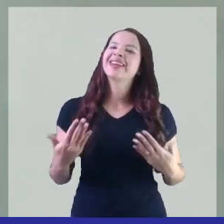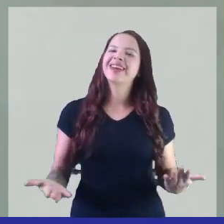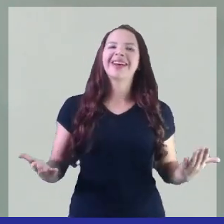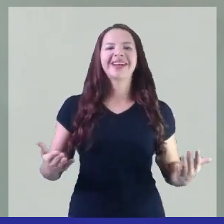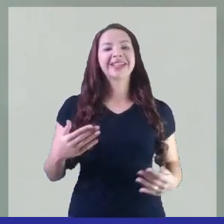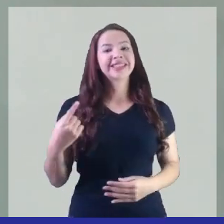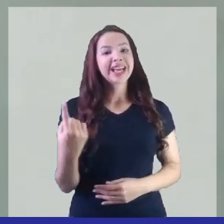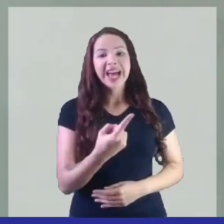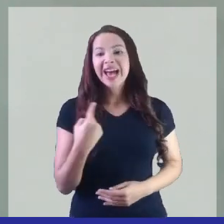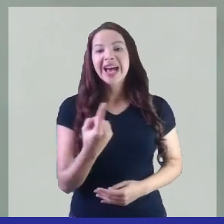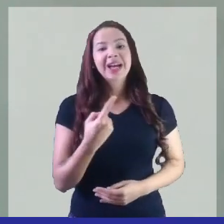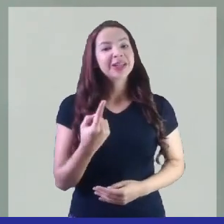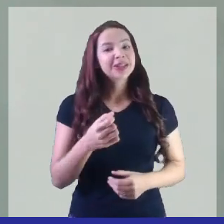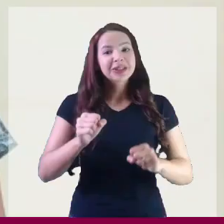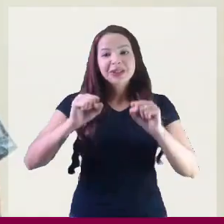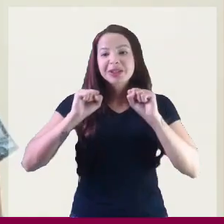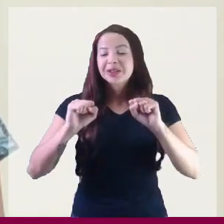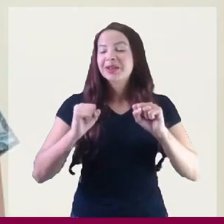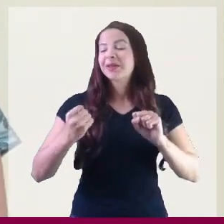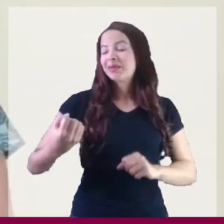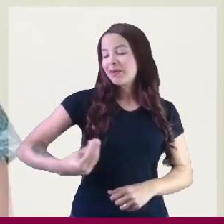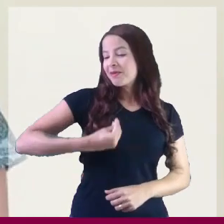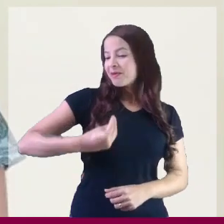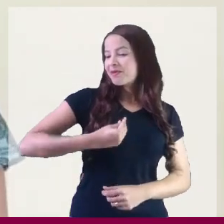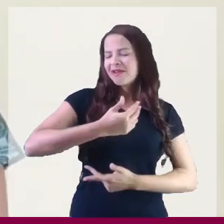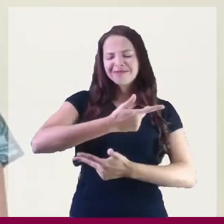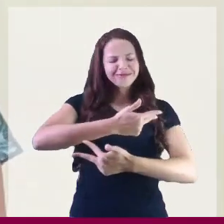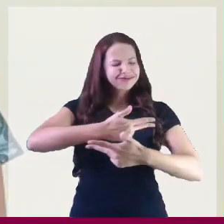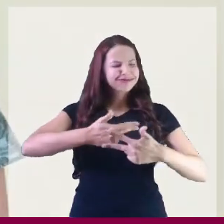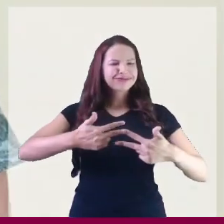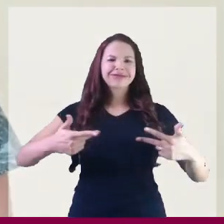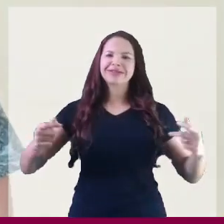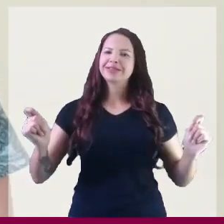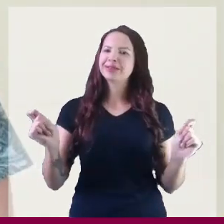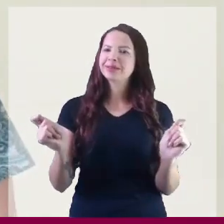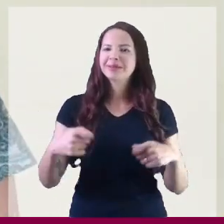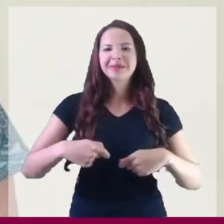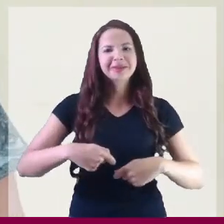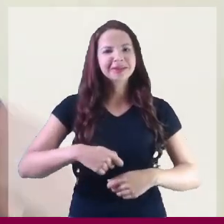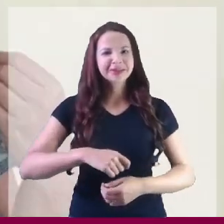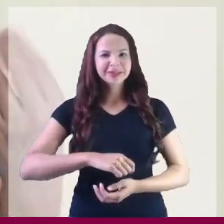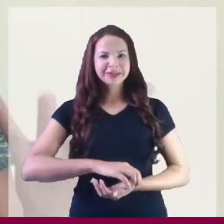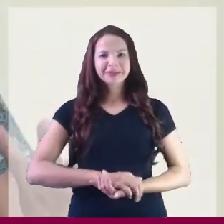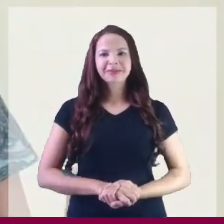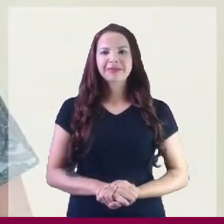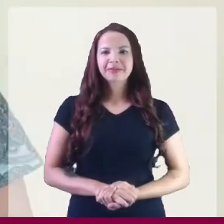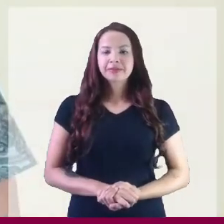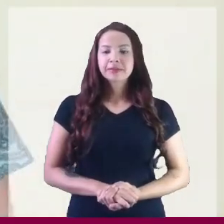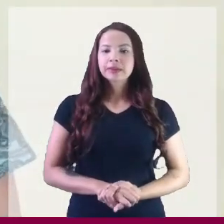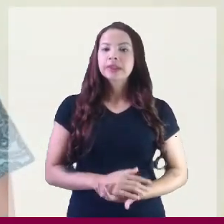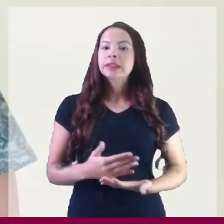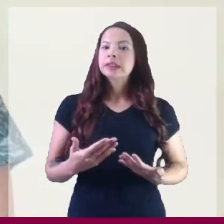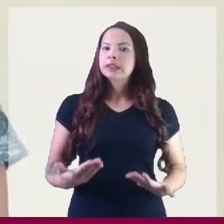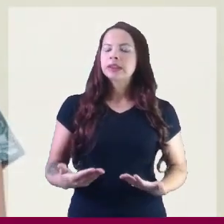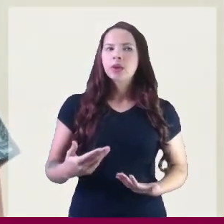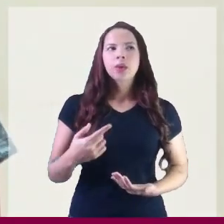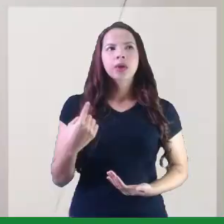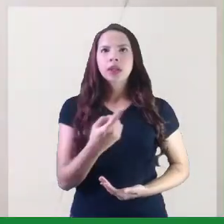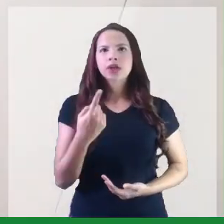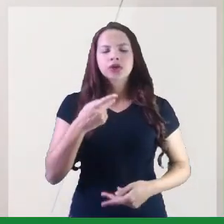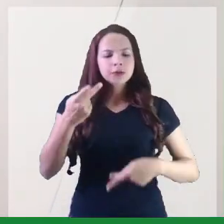de quem viveu e vive a UFRB. Ah, e é possível vivê-la de tantas formas.